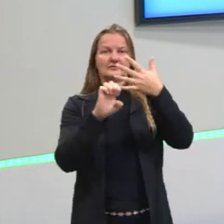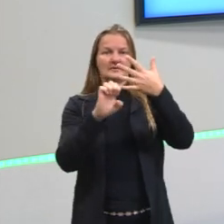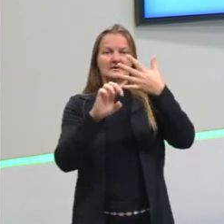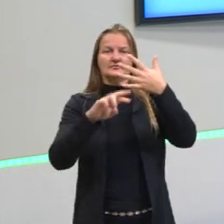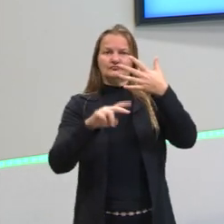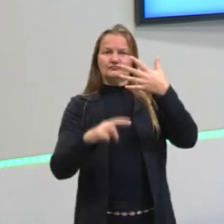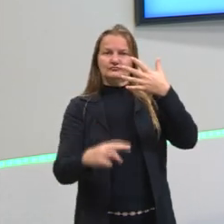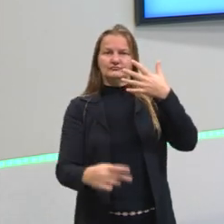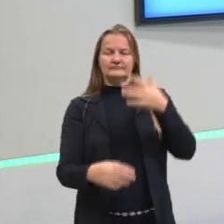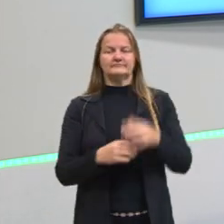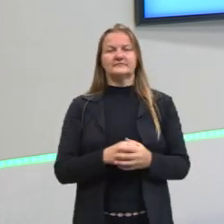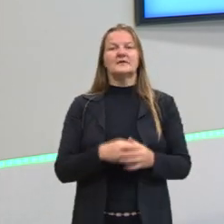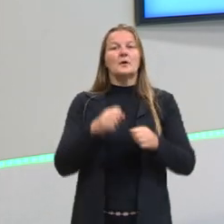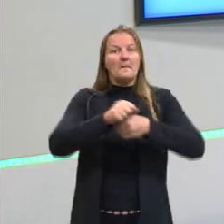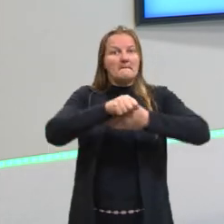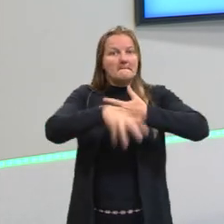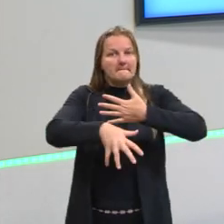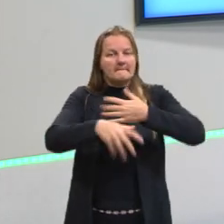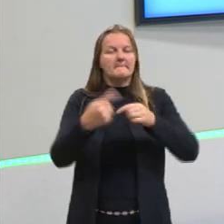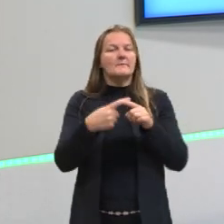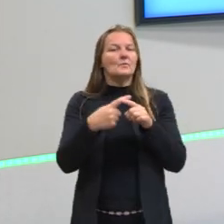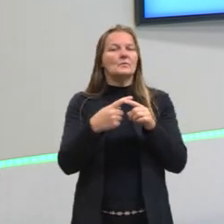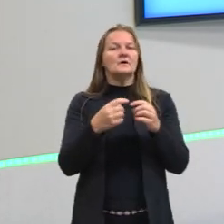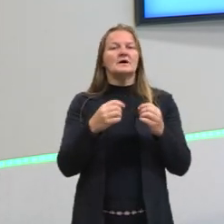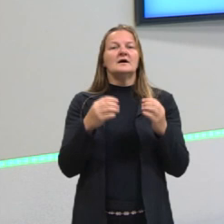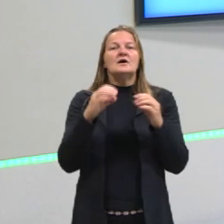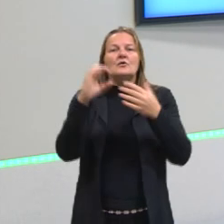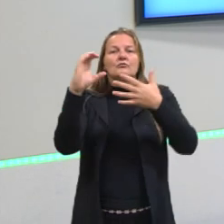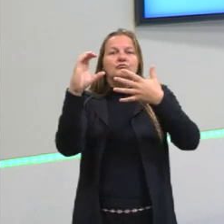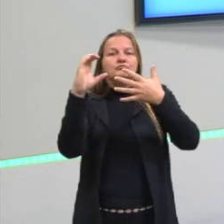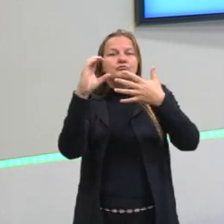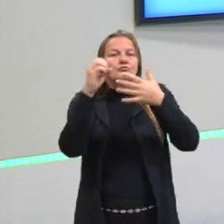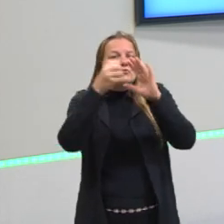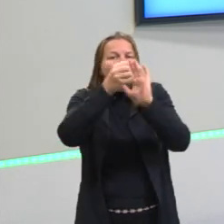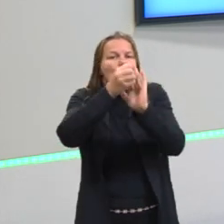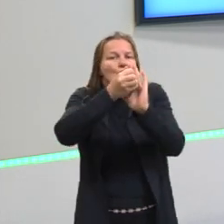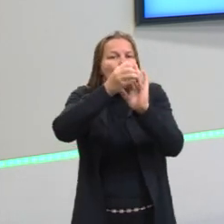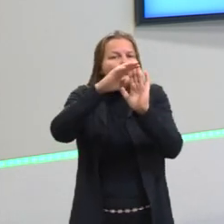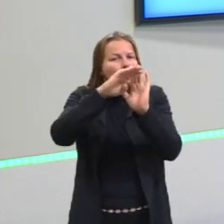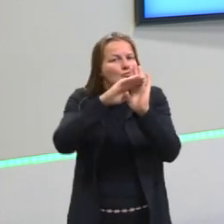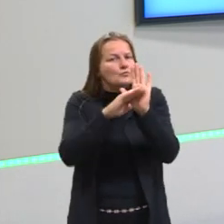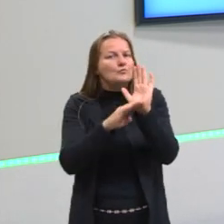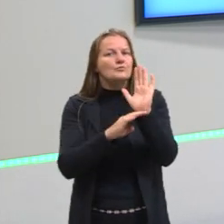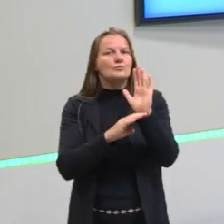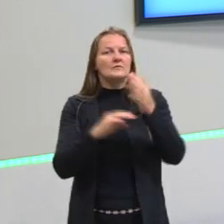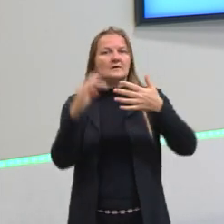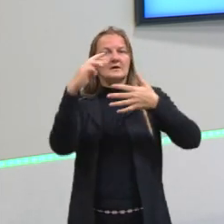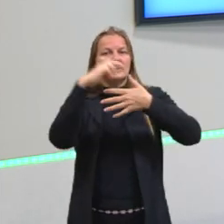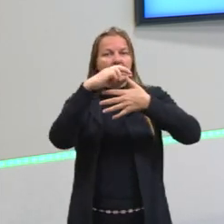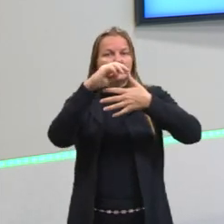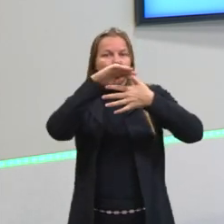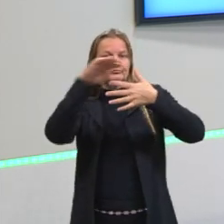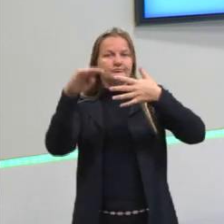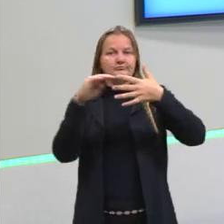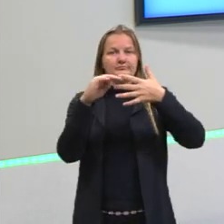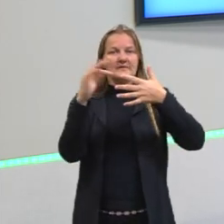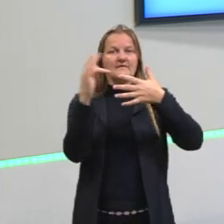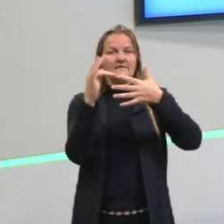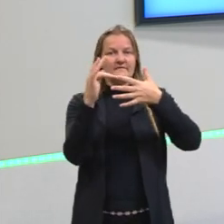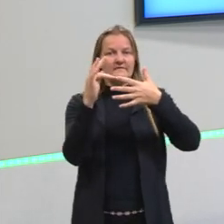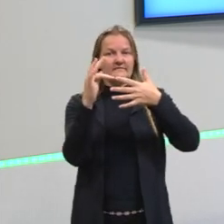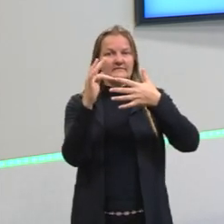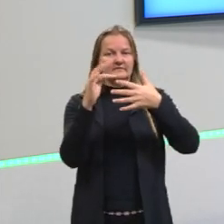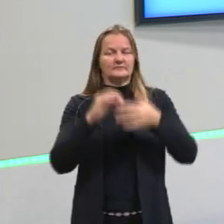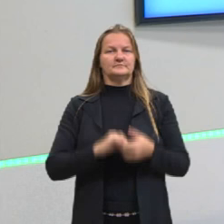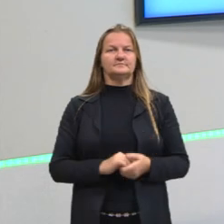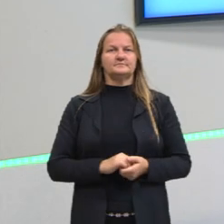Então, nós estamos falando de uma classificação abaixo do reino, que seria filo.